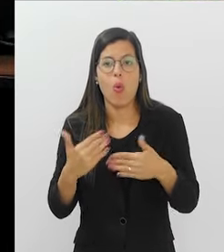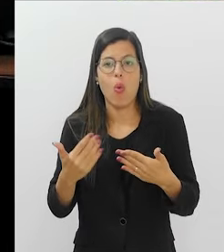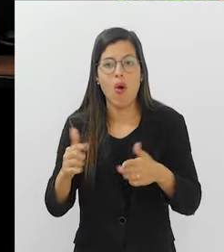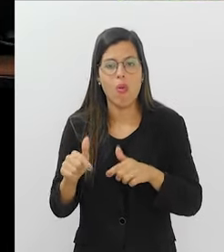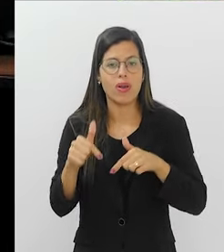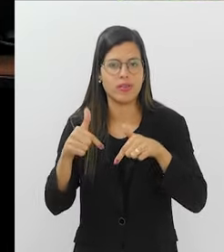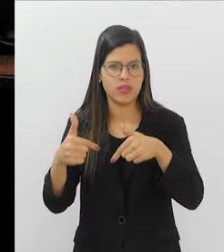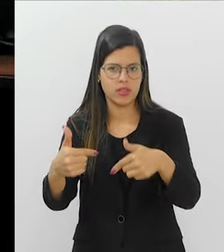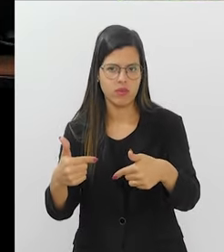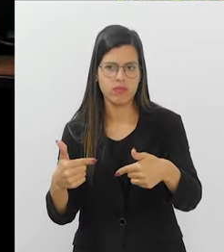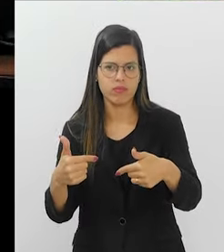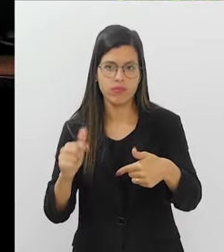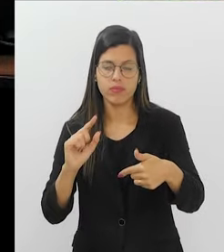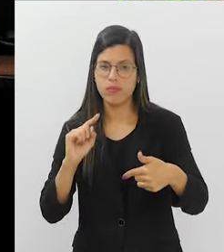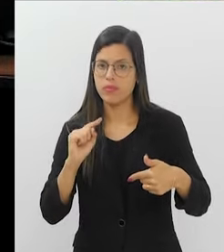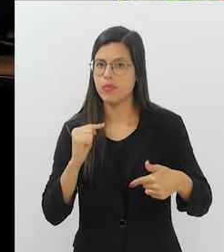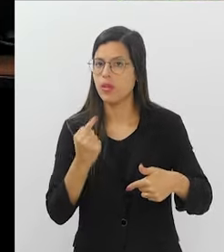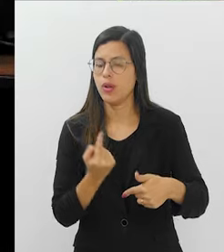seu melhor caminho.